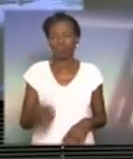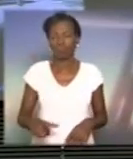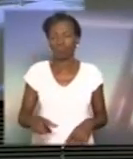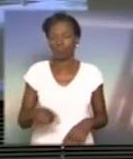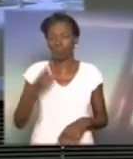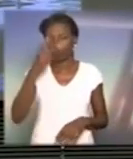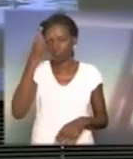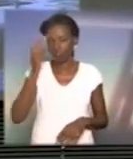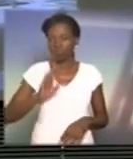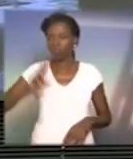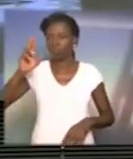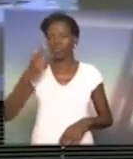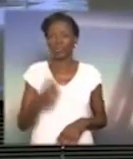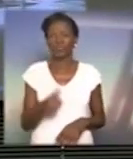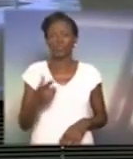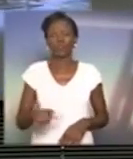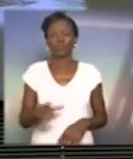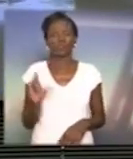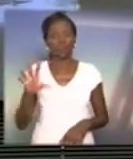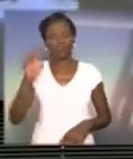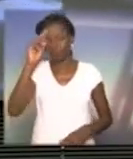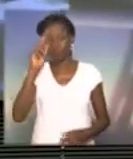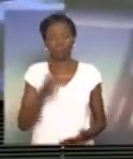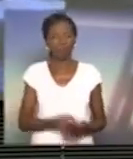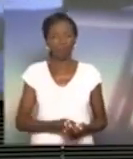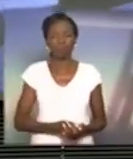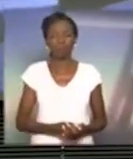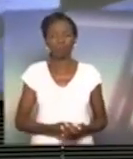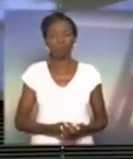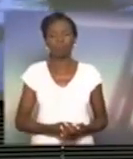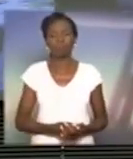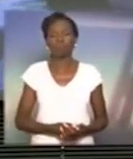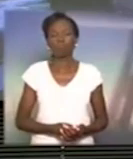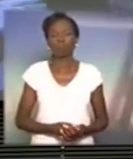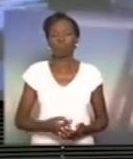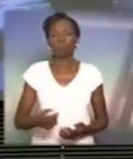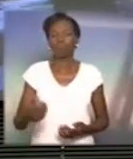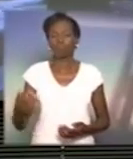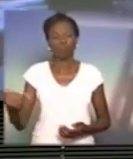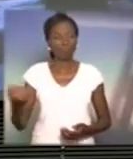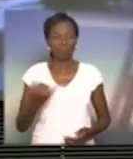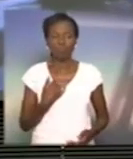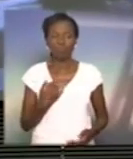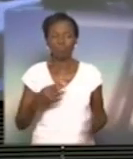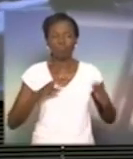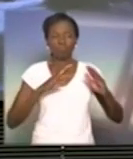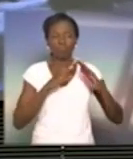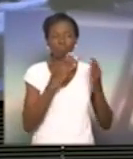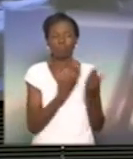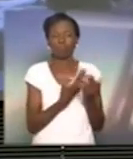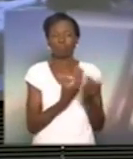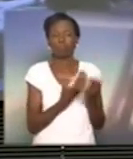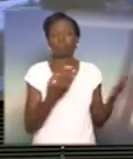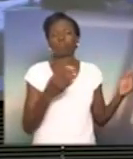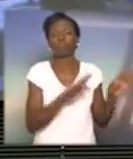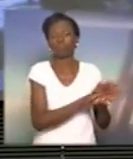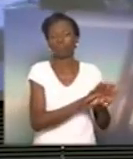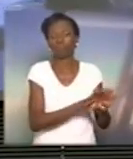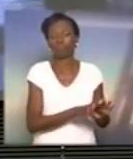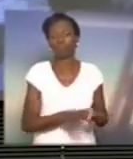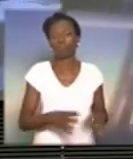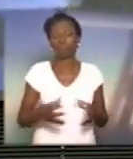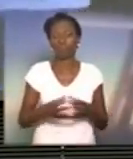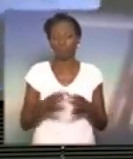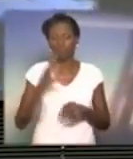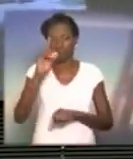Simplesmente bateram o martelo e decretaram a ordem e nós fomos comunicados que a escola ia fechar e a direção da escola, claro, com toda